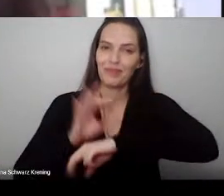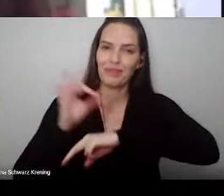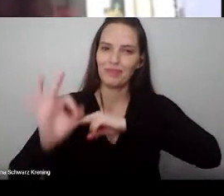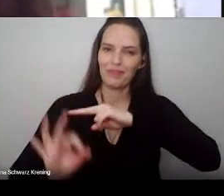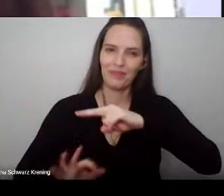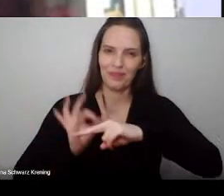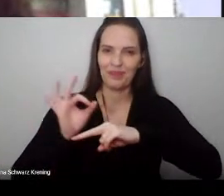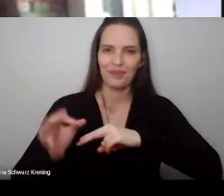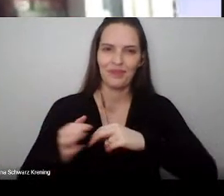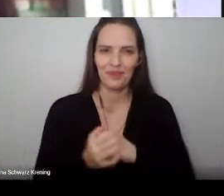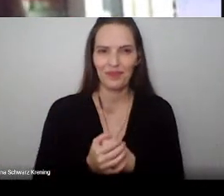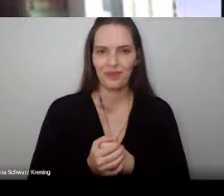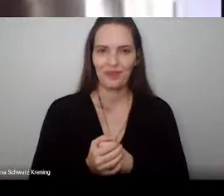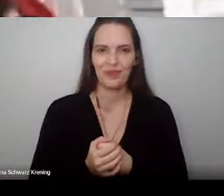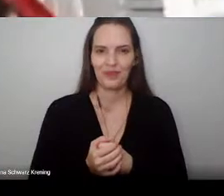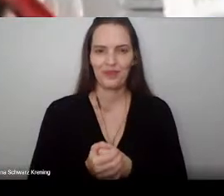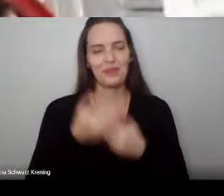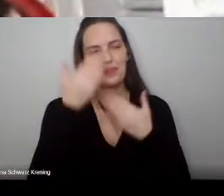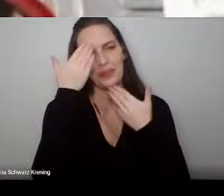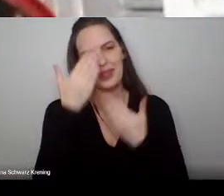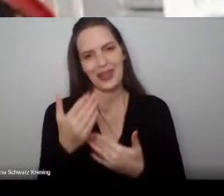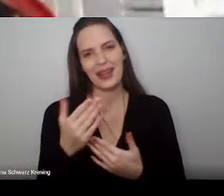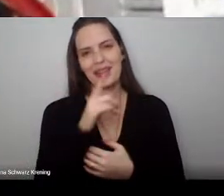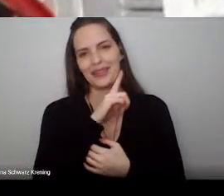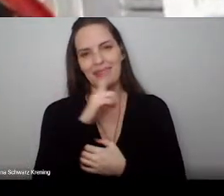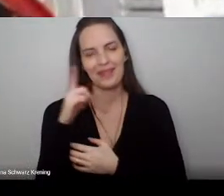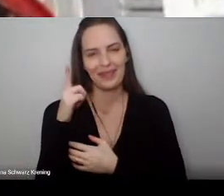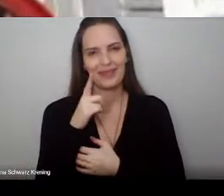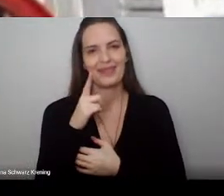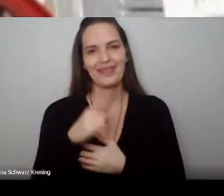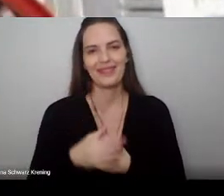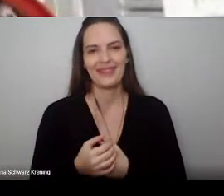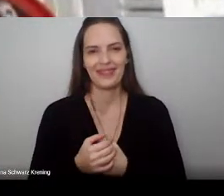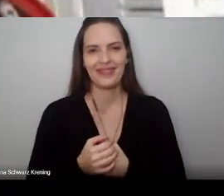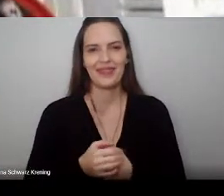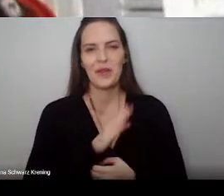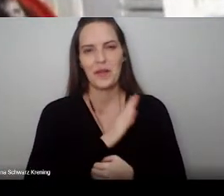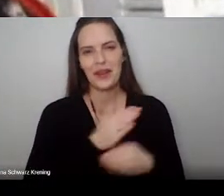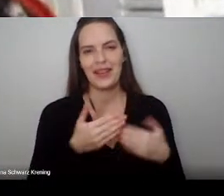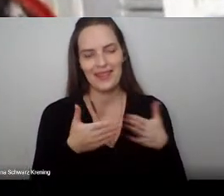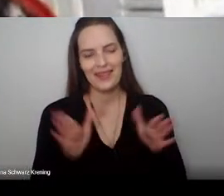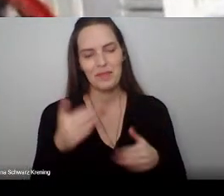Médica. Obrigado, Lúcio. Coração mesmo. Obrigado.